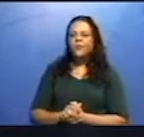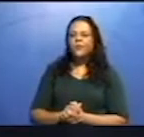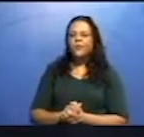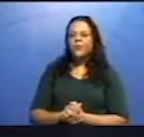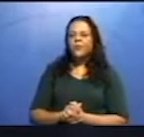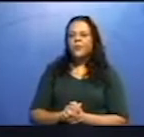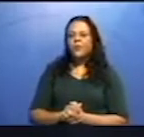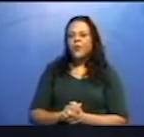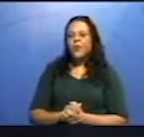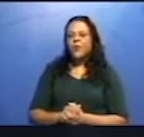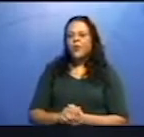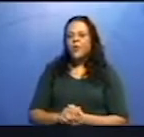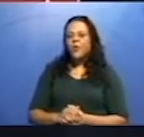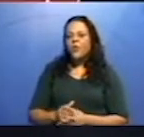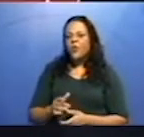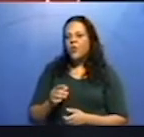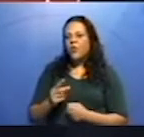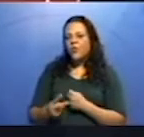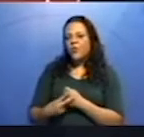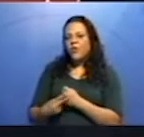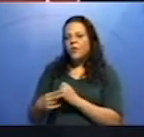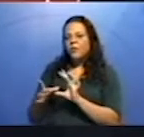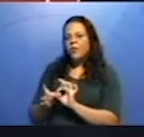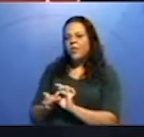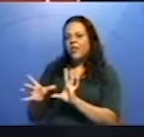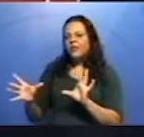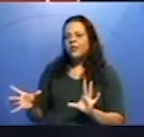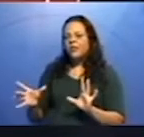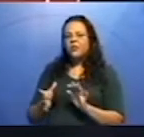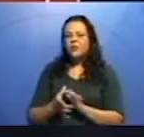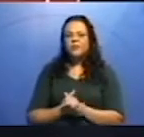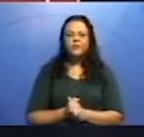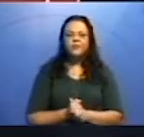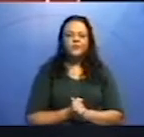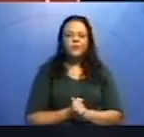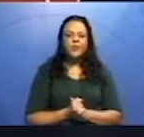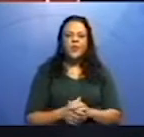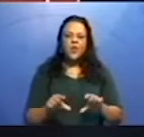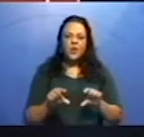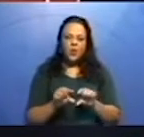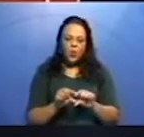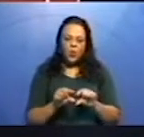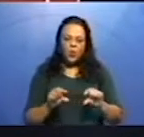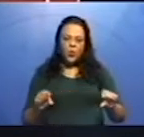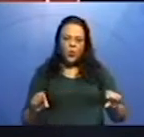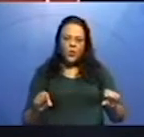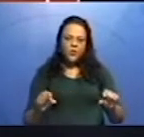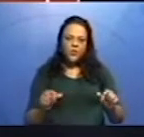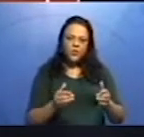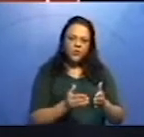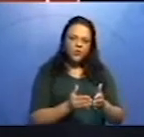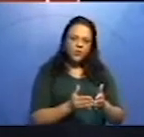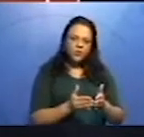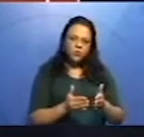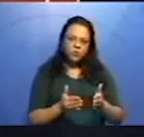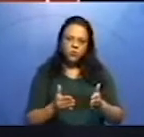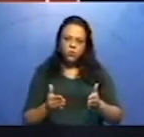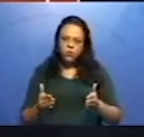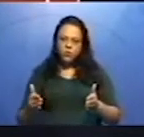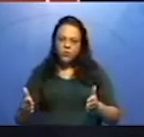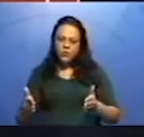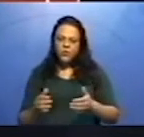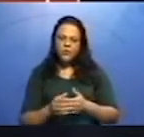o verbo deixar. Então, vamos lá. As orações coordenadas podem encadear-se por meio de conjunções